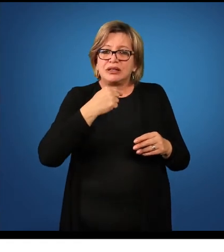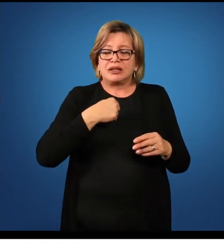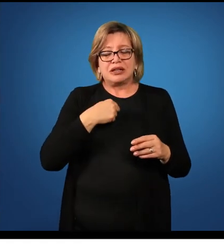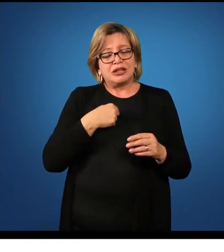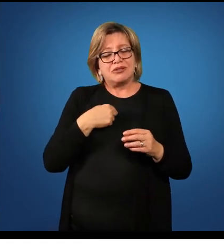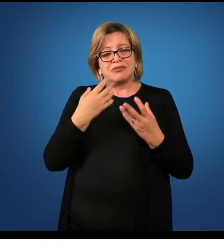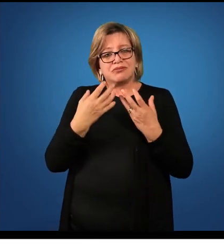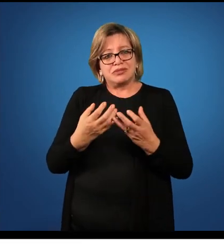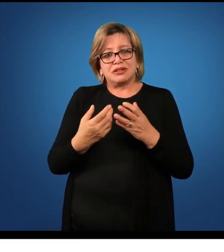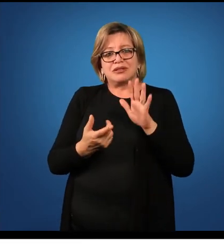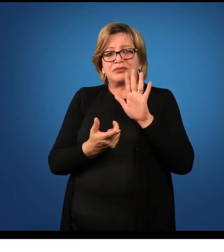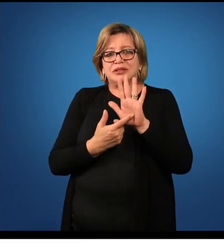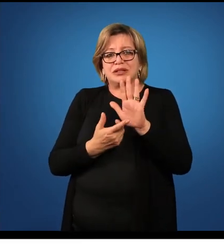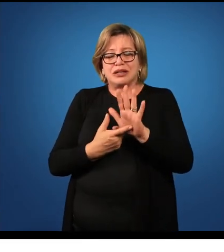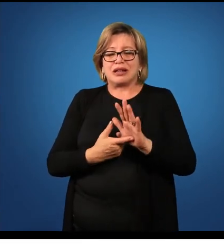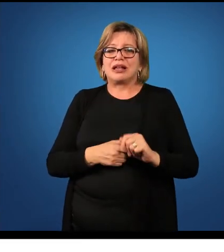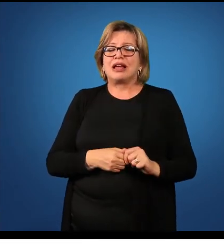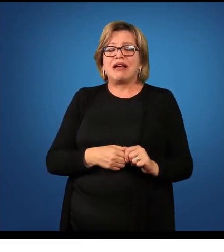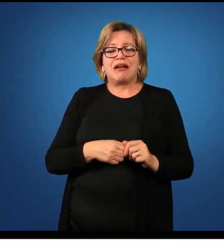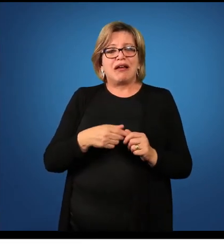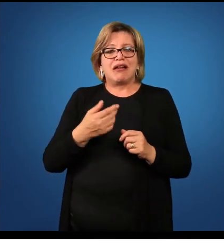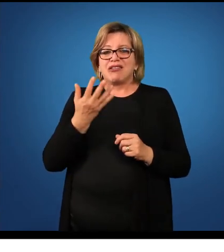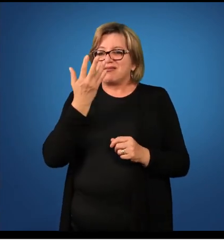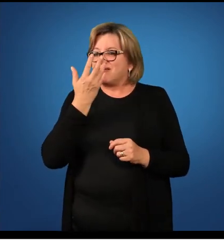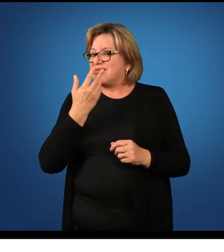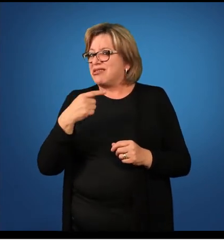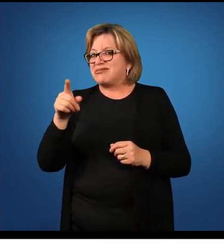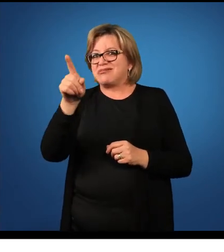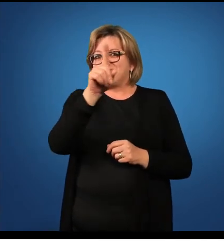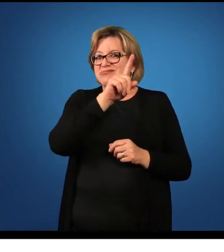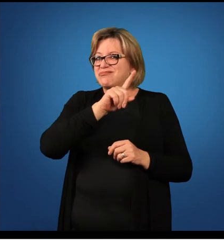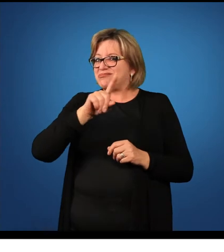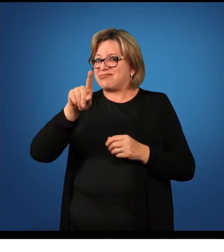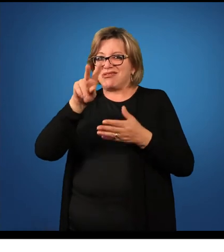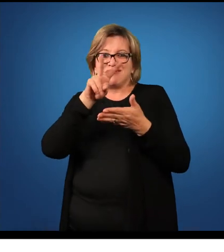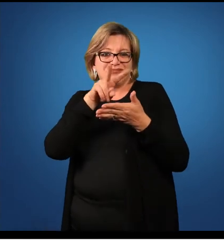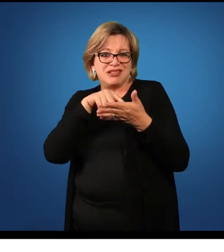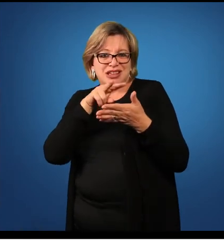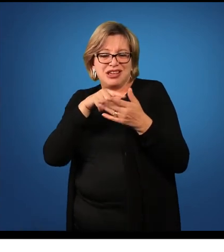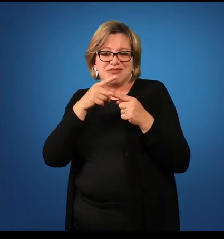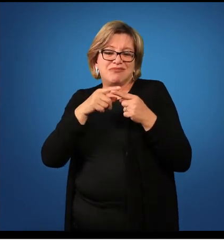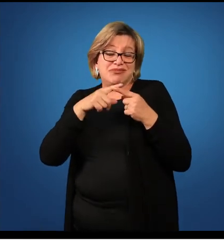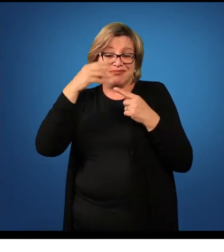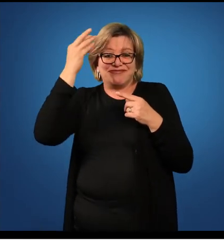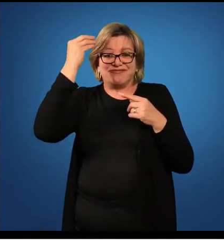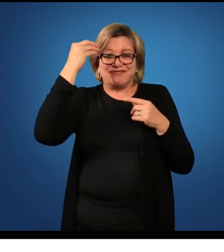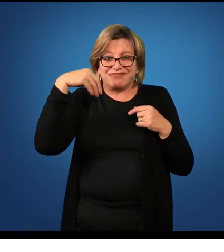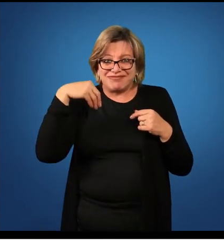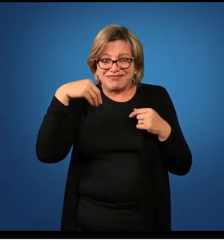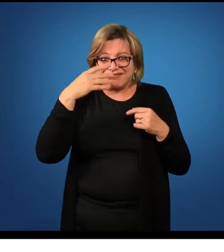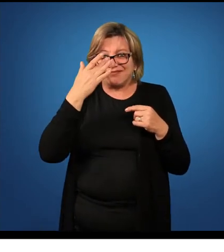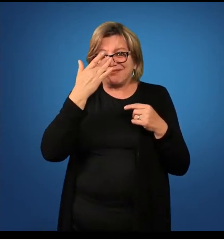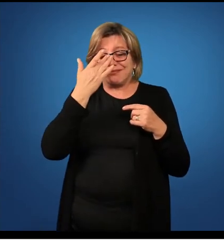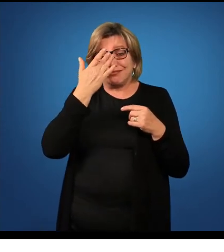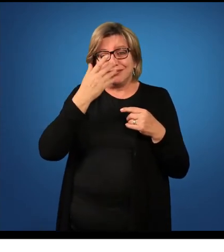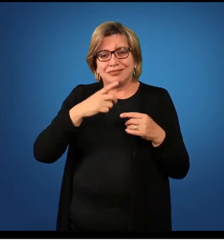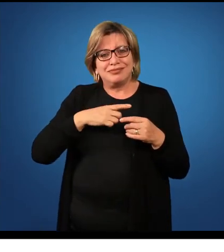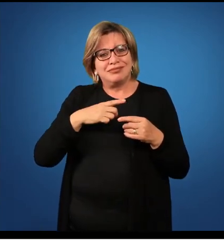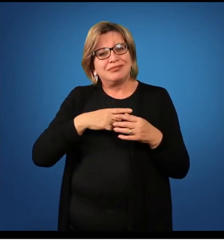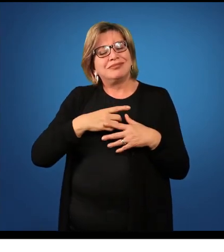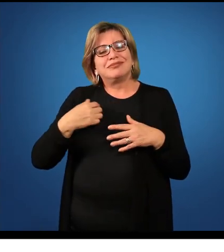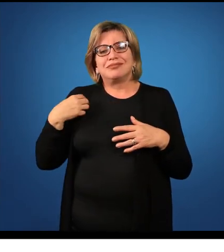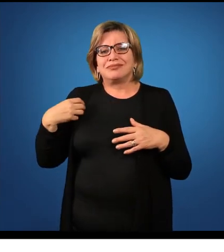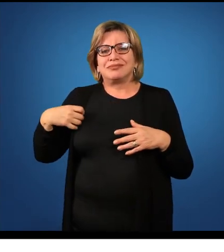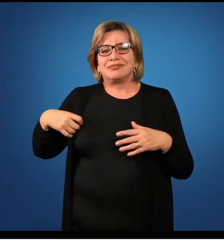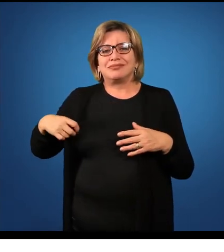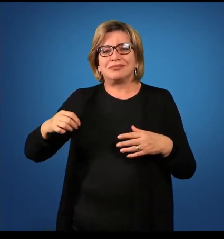crianças não leram os livros por preguiça, por causa da preguiça. Então,